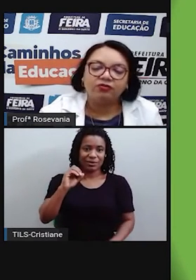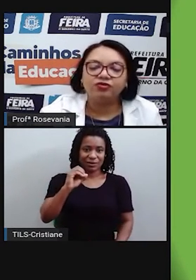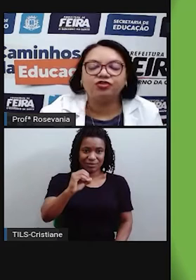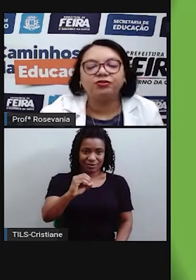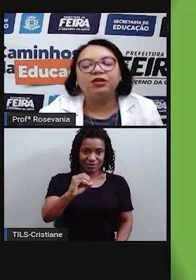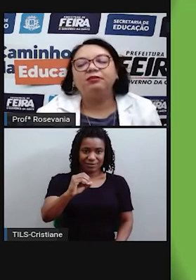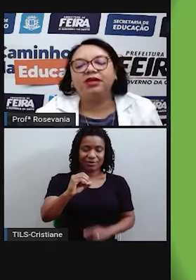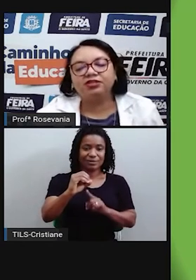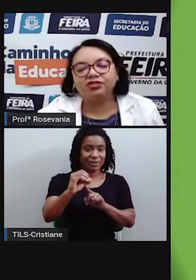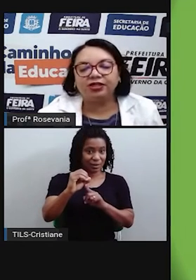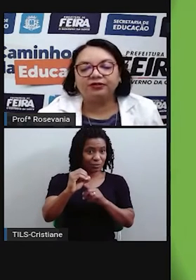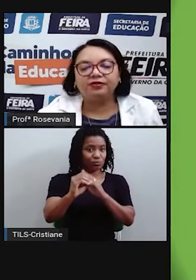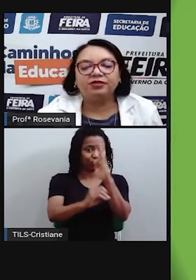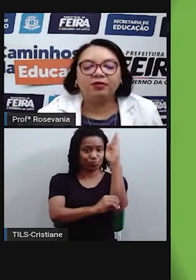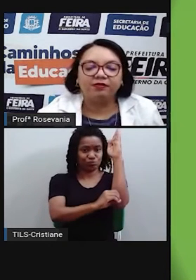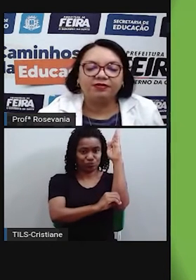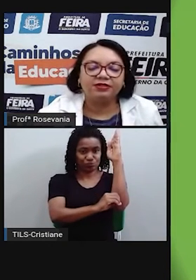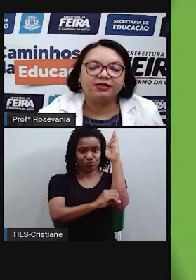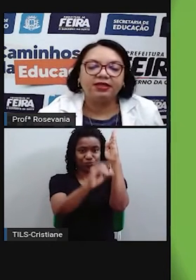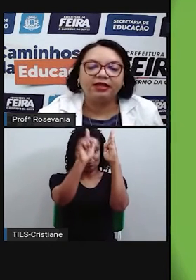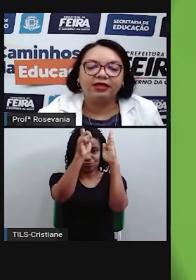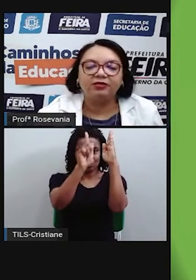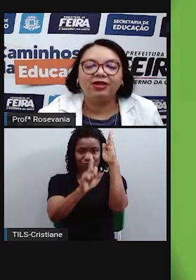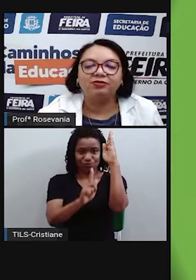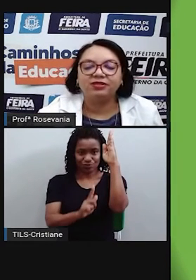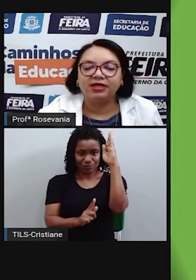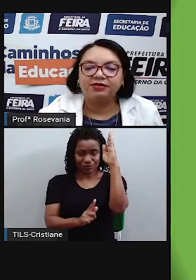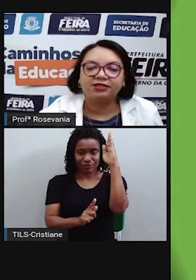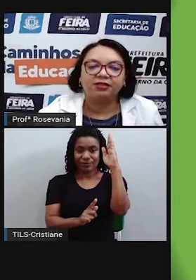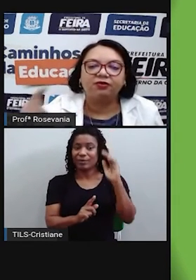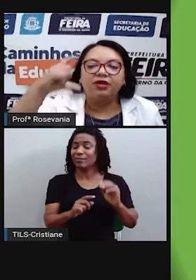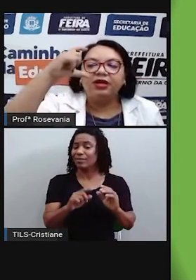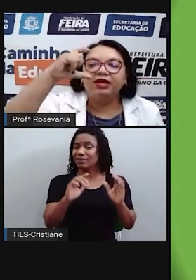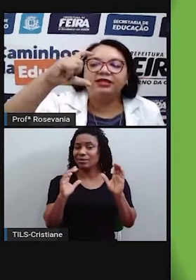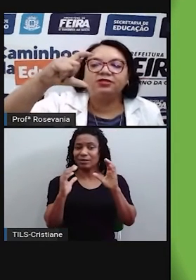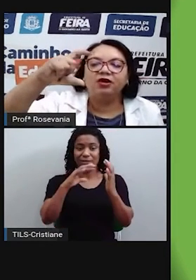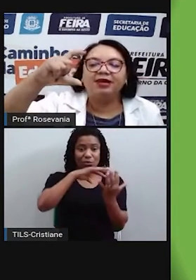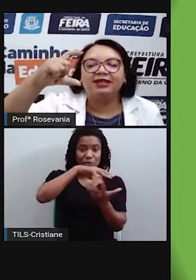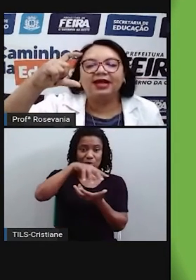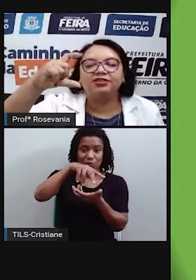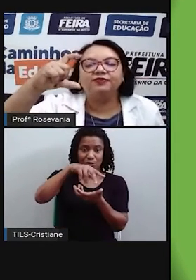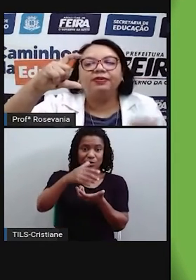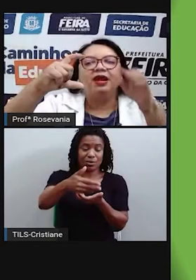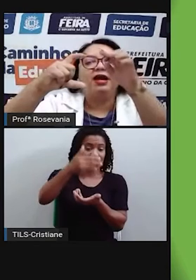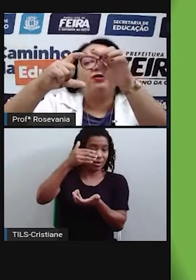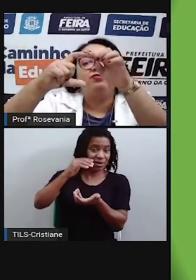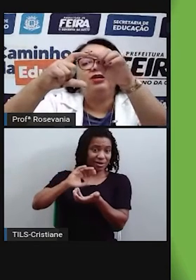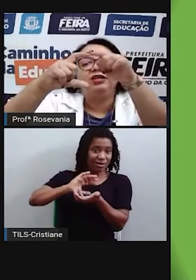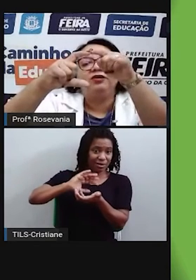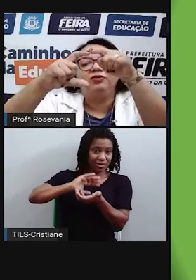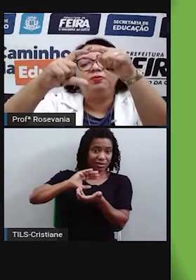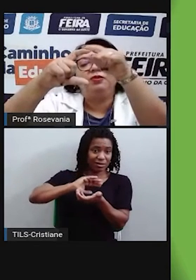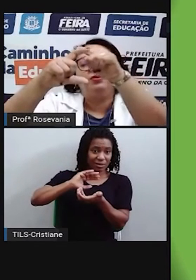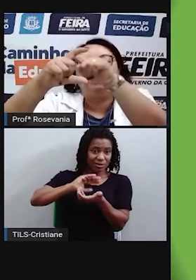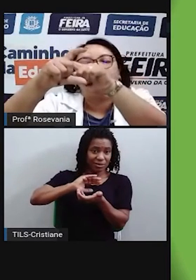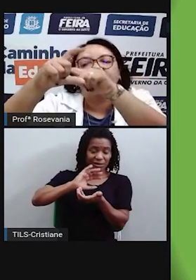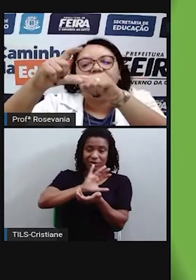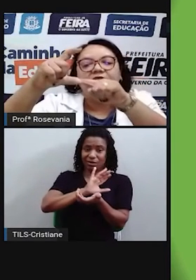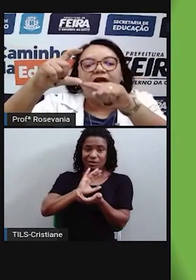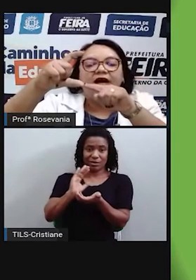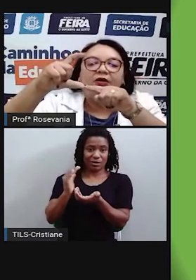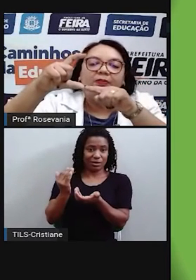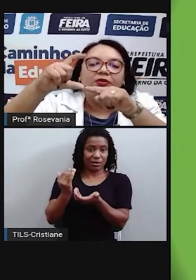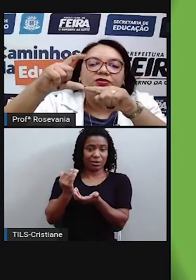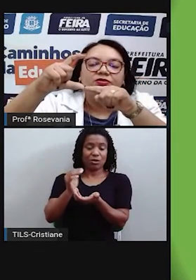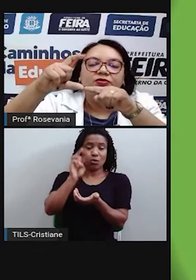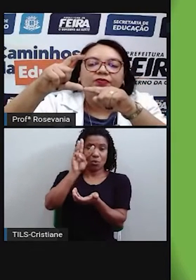que é o último meridiano. Só para vocês entenderem. Então, ele é um semicírculo. Ele é só a metade. Aí eu vou aqui, do Polo Norte